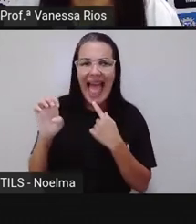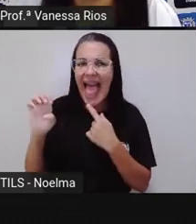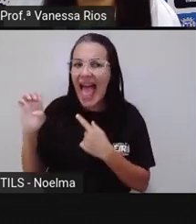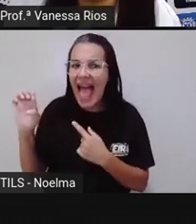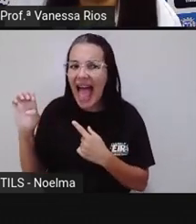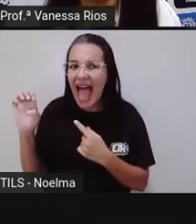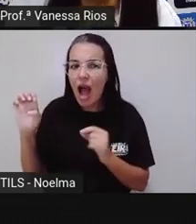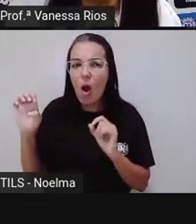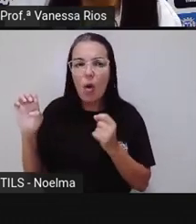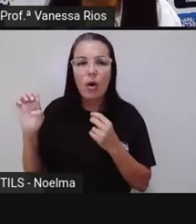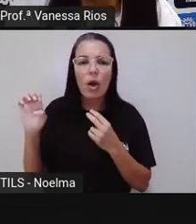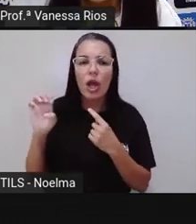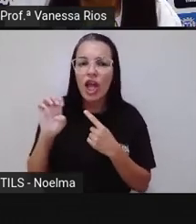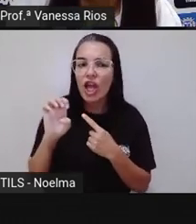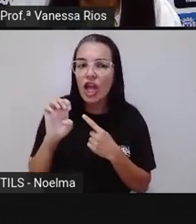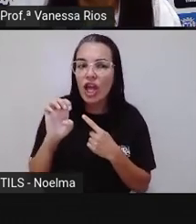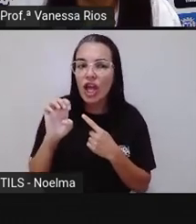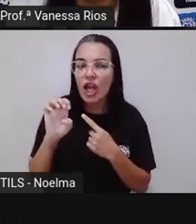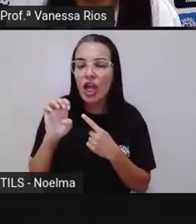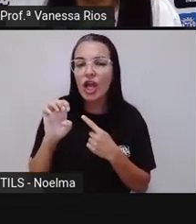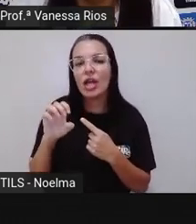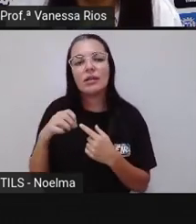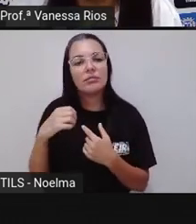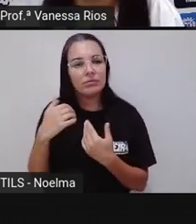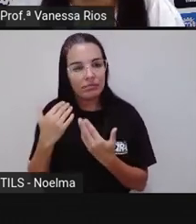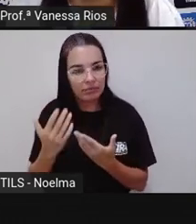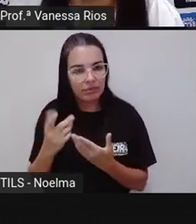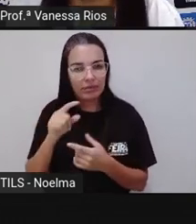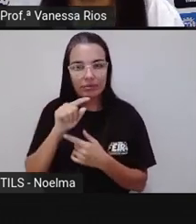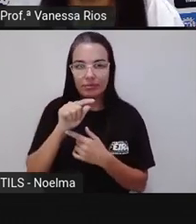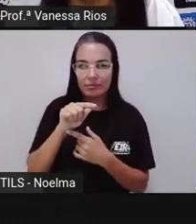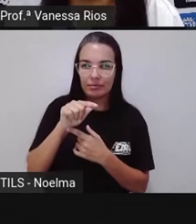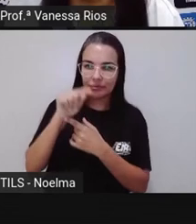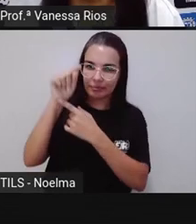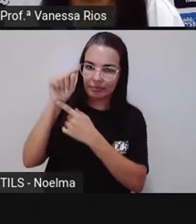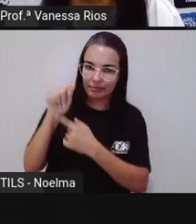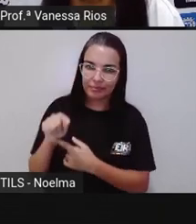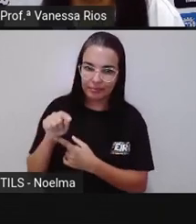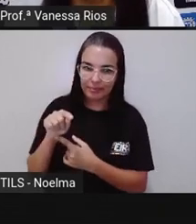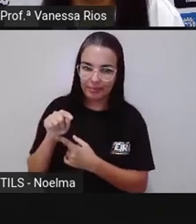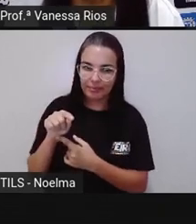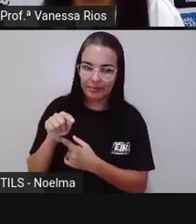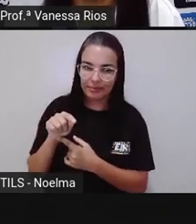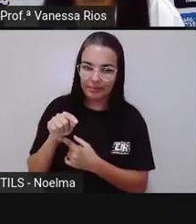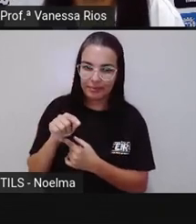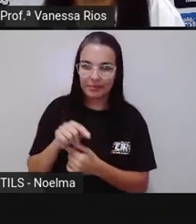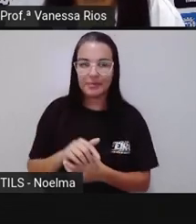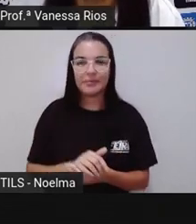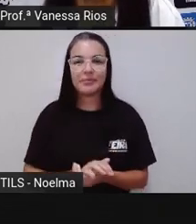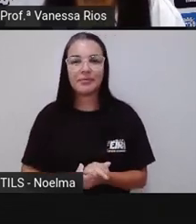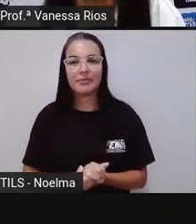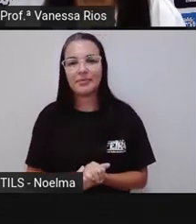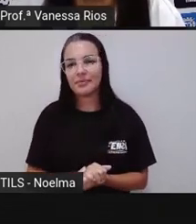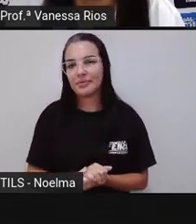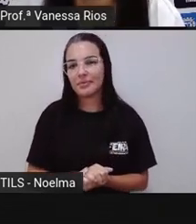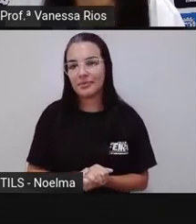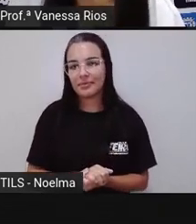aberto, está com som fechado, ó. E. Então a gente já vai acentuar o C com acento